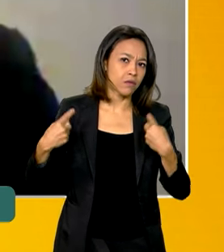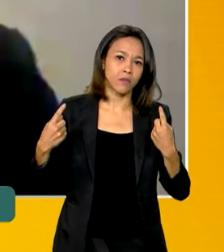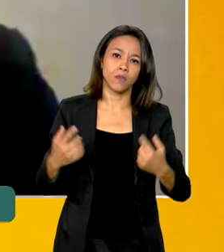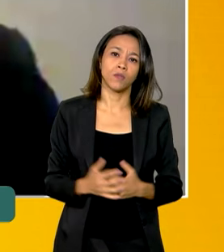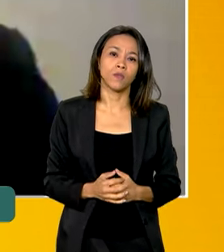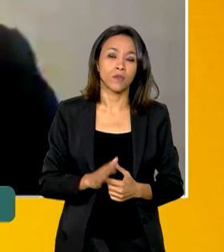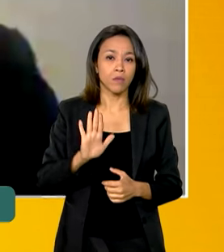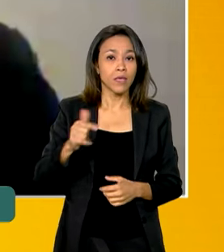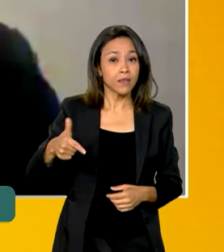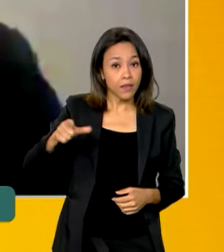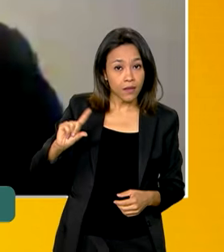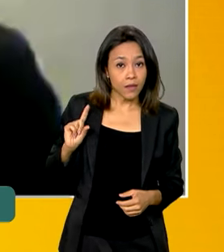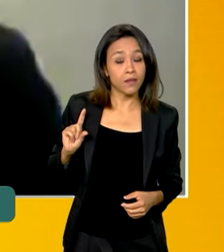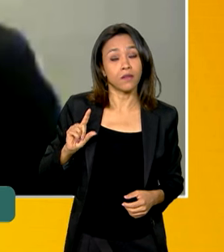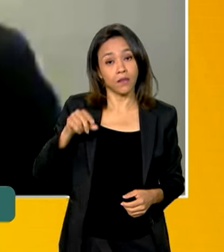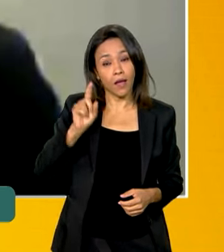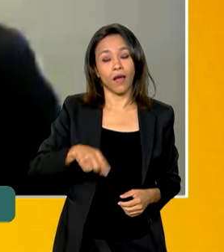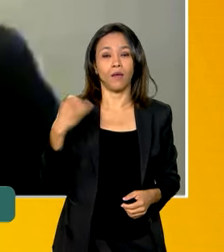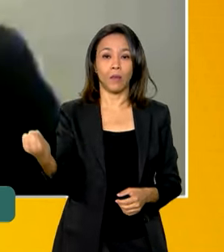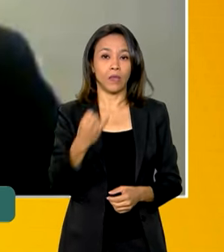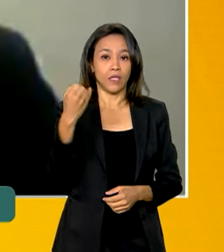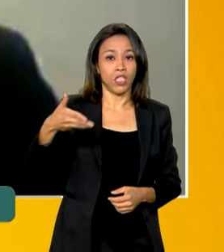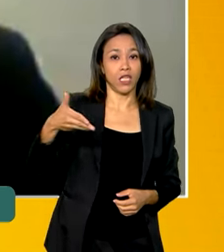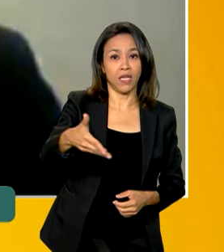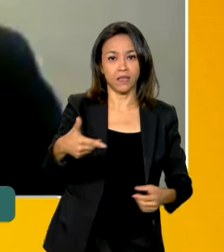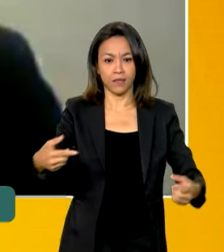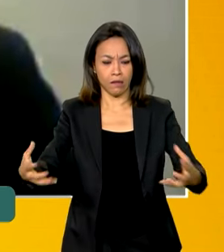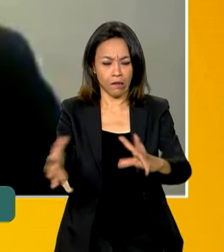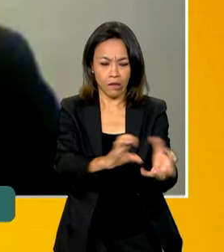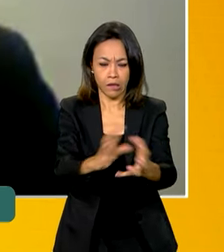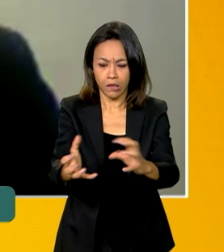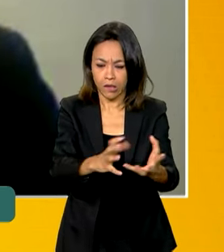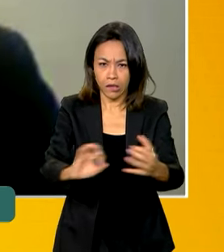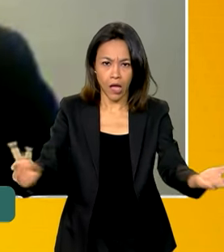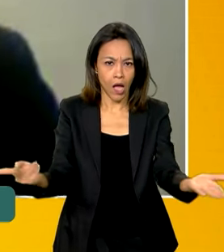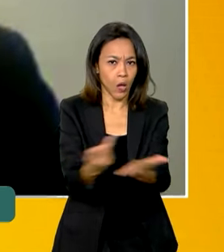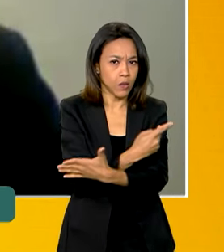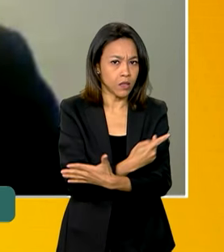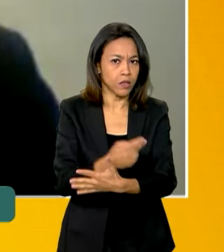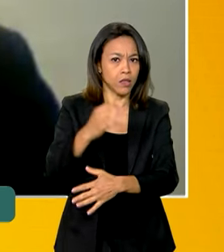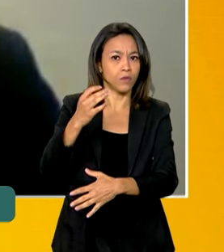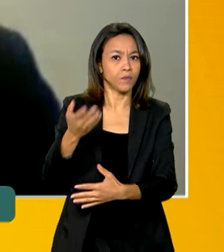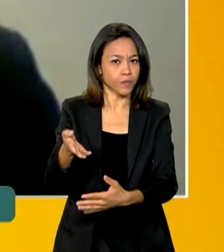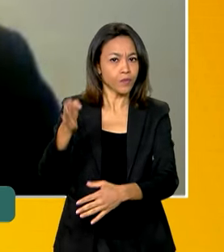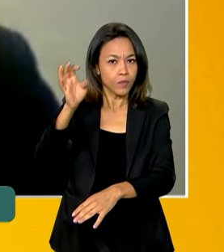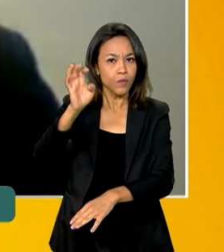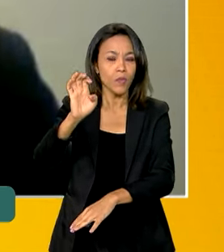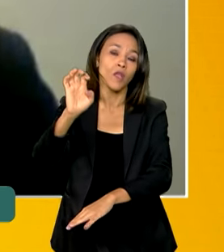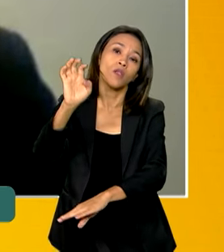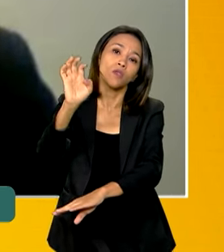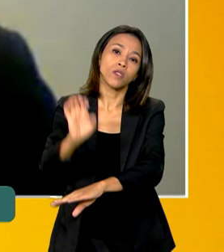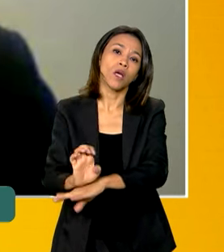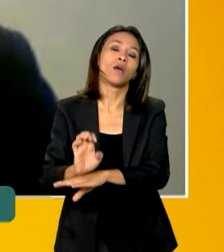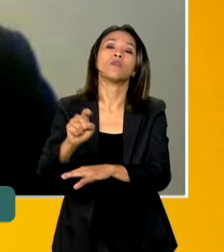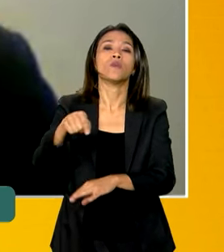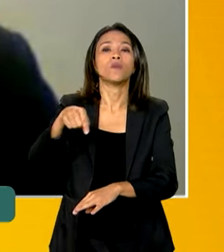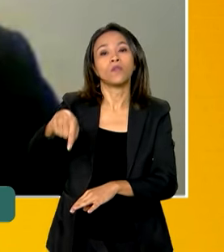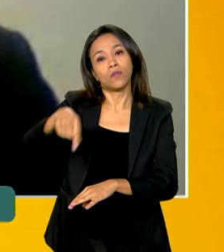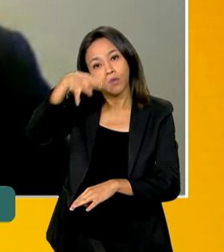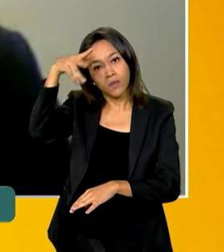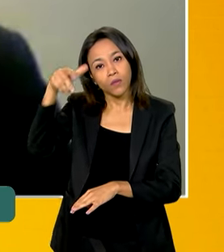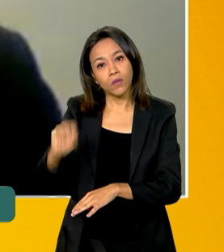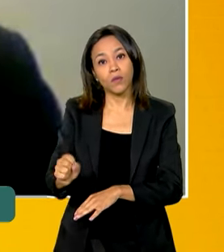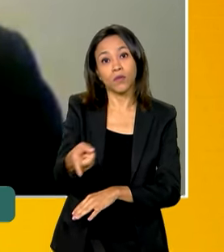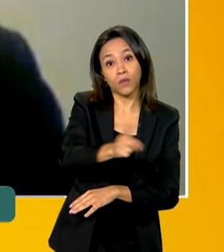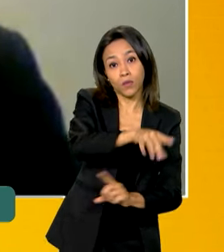Mas, antes de tudo, importante destacar que esse conflito no campo, lá no território, no Mato Grosso do Paraná e no Rio Grande do Sul, tem a ver com,